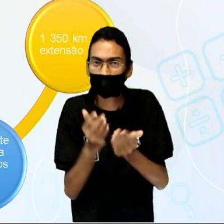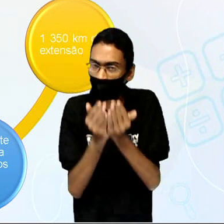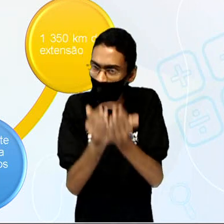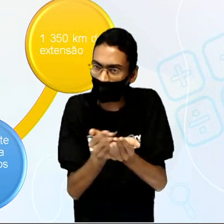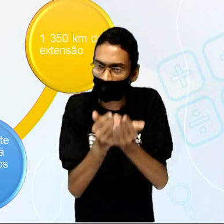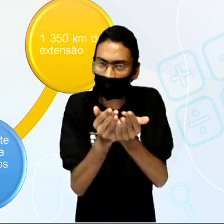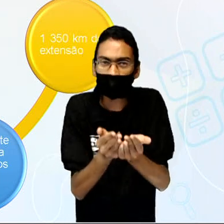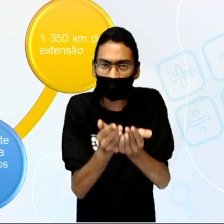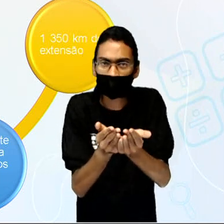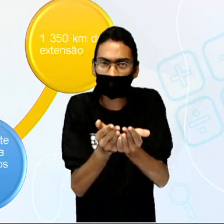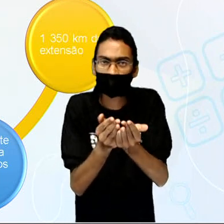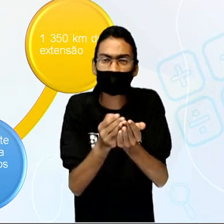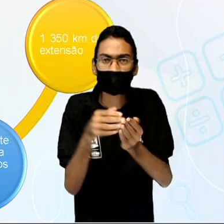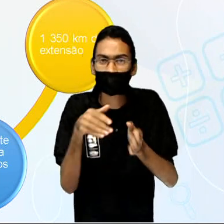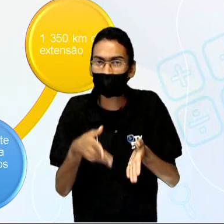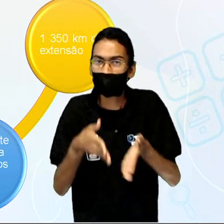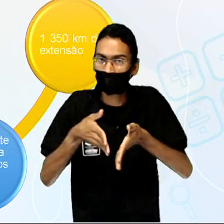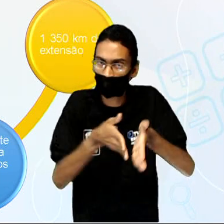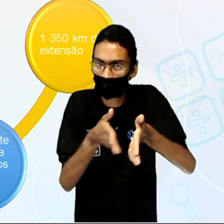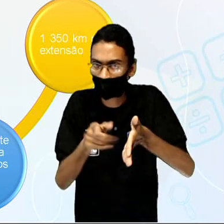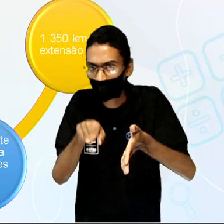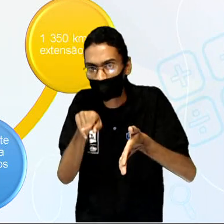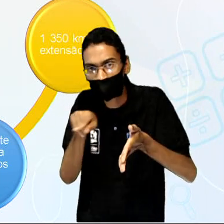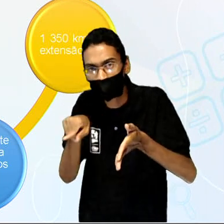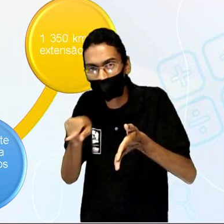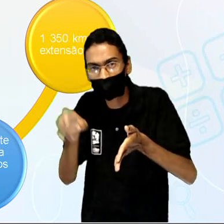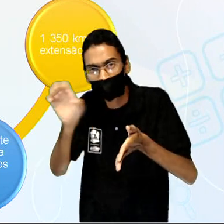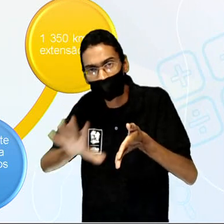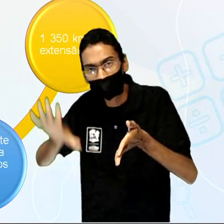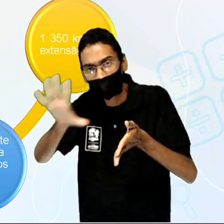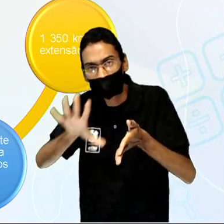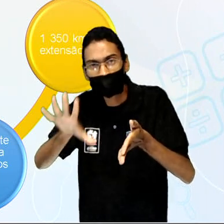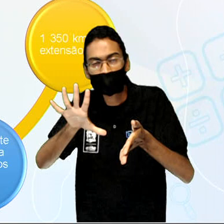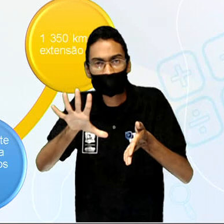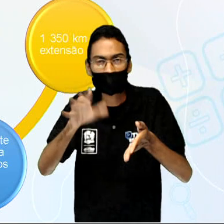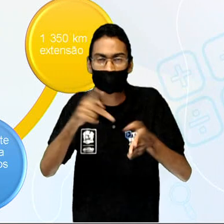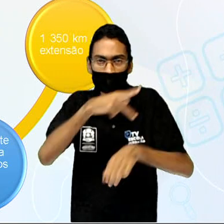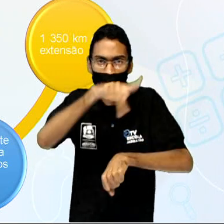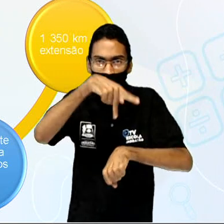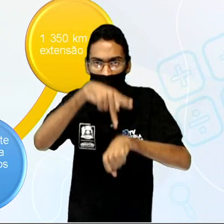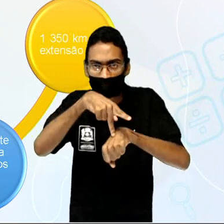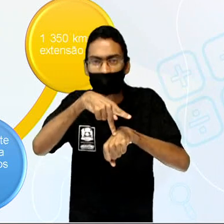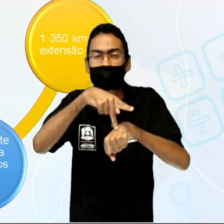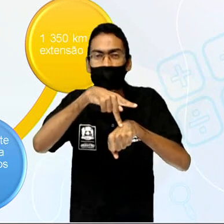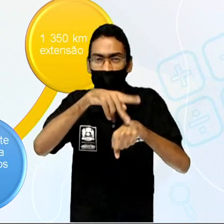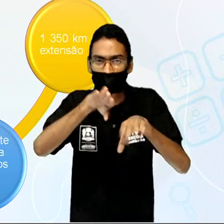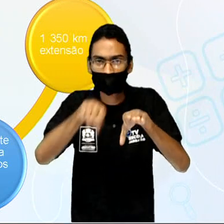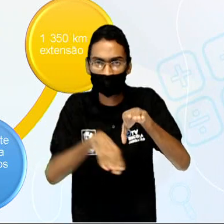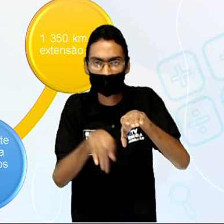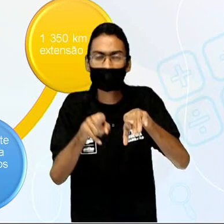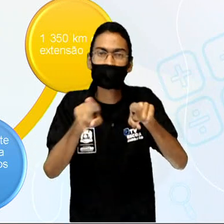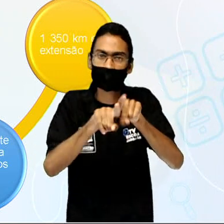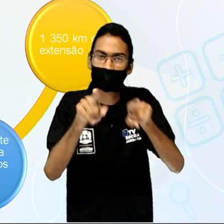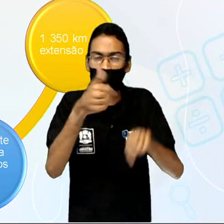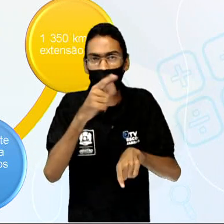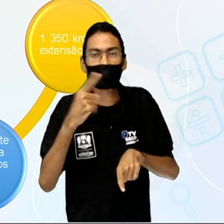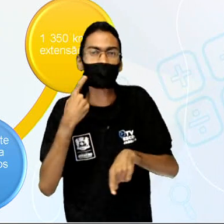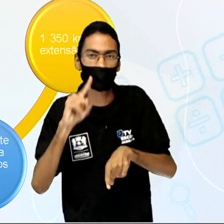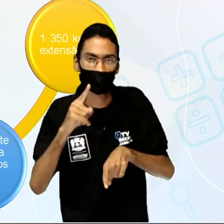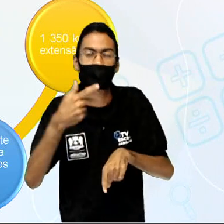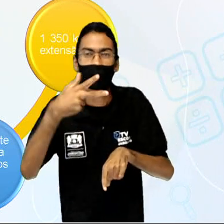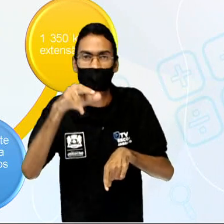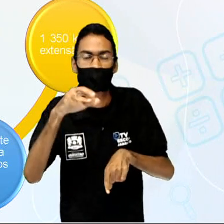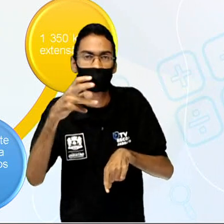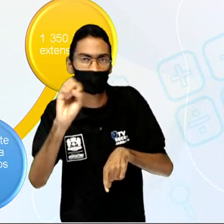Basileia até o Mar do Norte, liga a parte central da Europa aos Países Baixos e tem 1.350 km